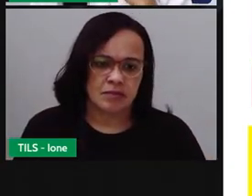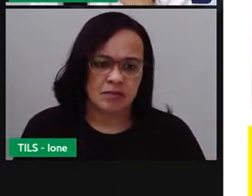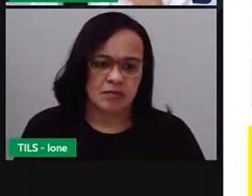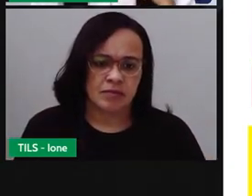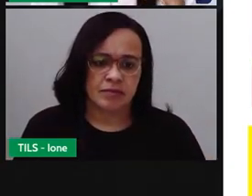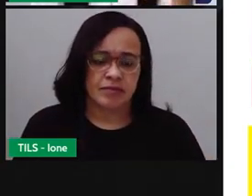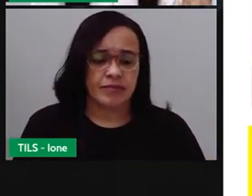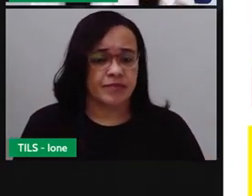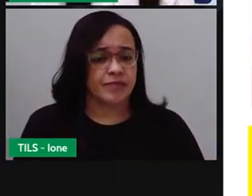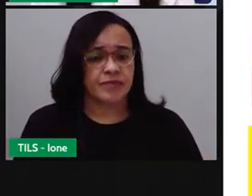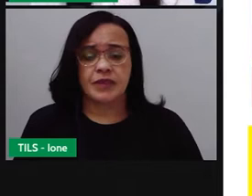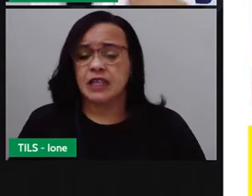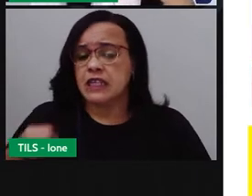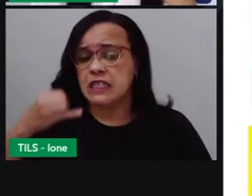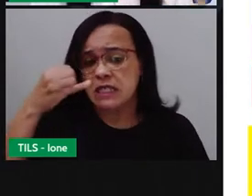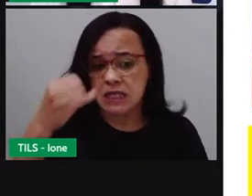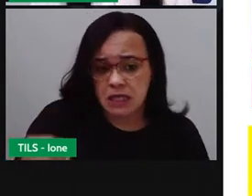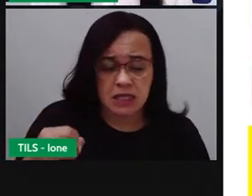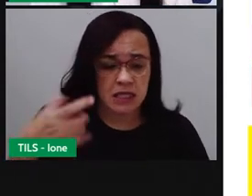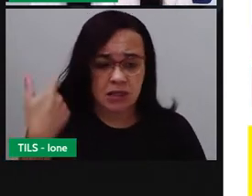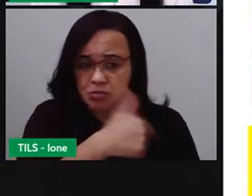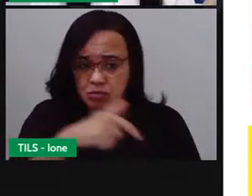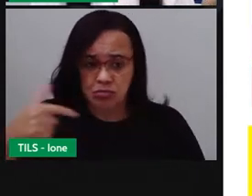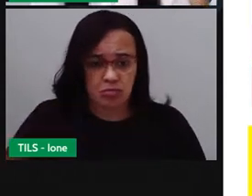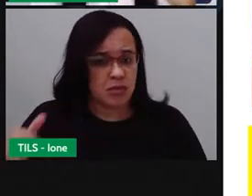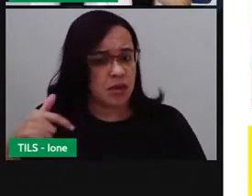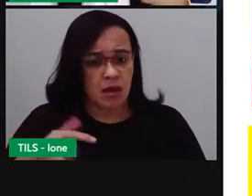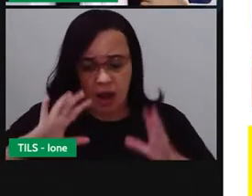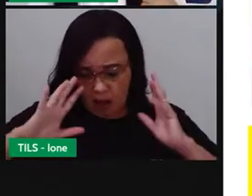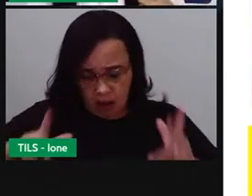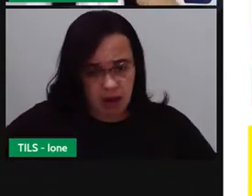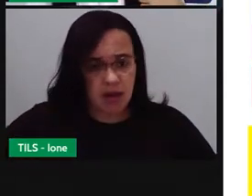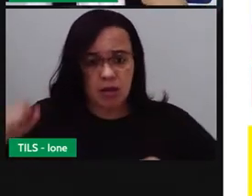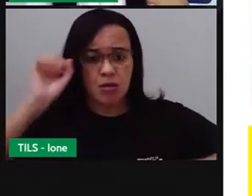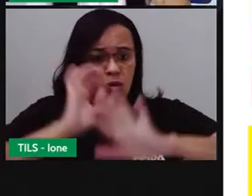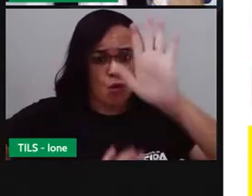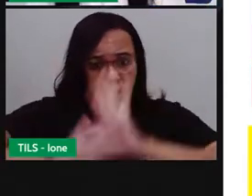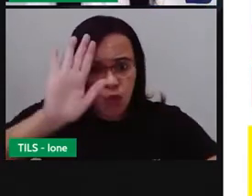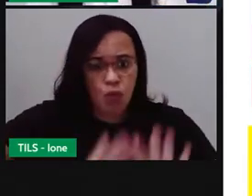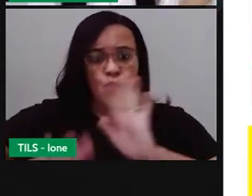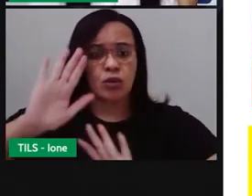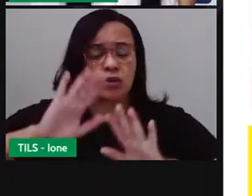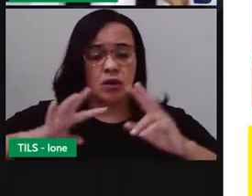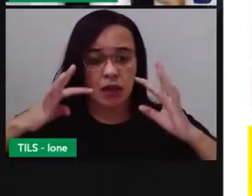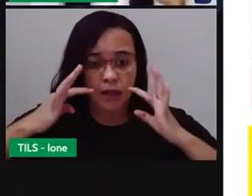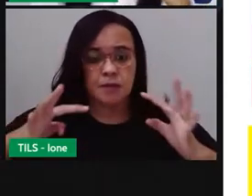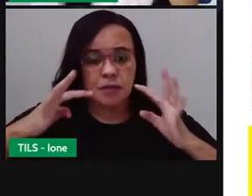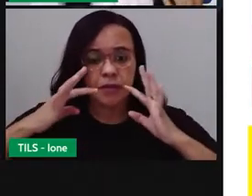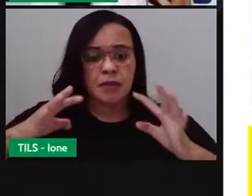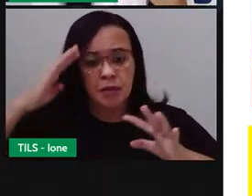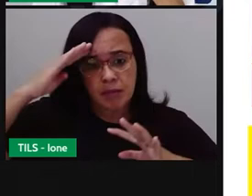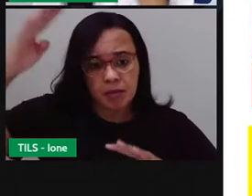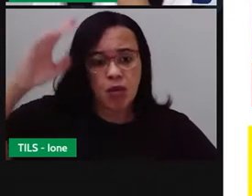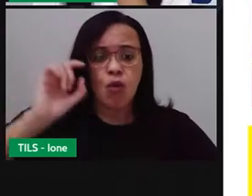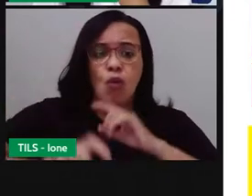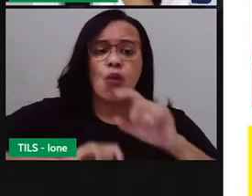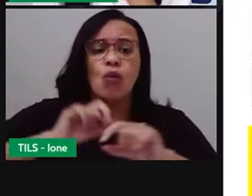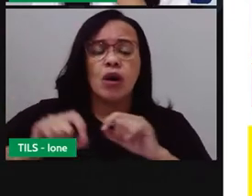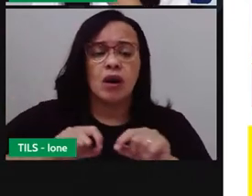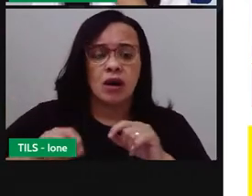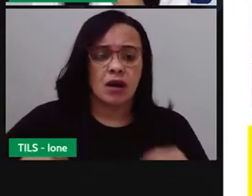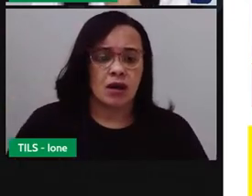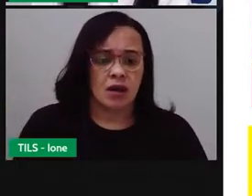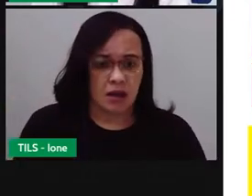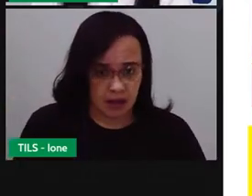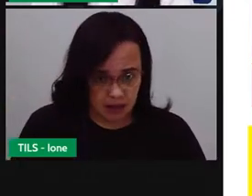pode contribuir para a proliferação de doença. Então, um dos cuidados principais de que hoje, né, no momento